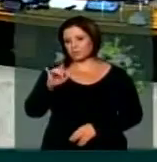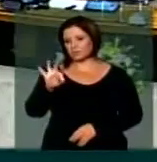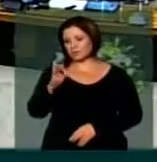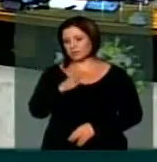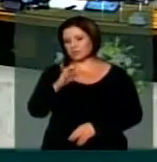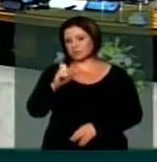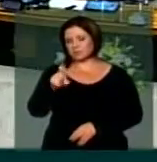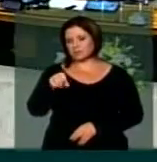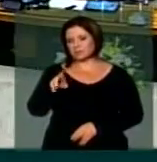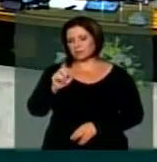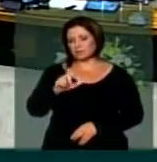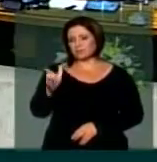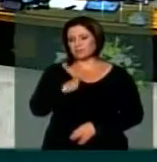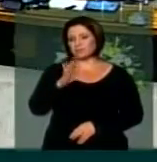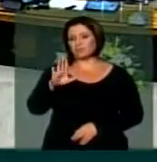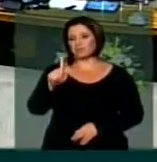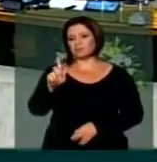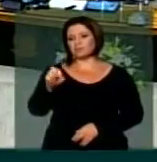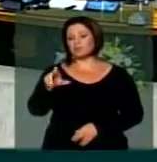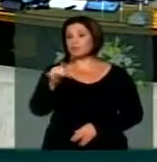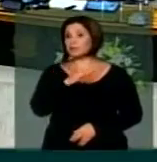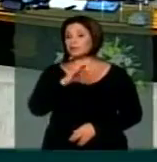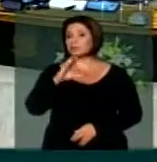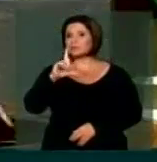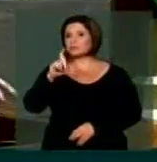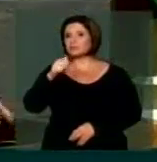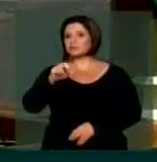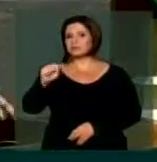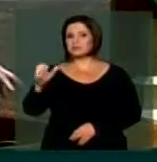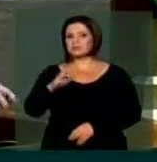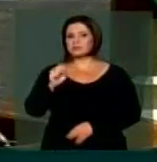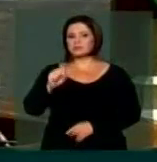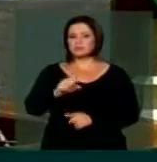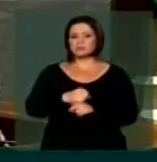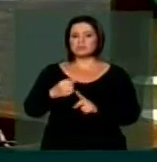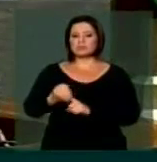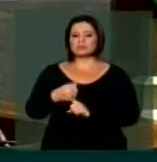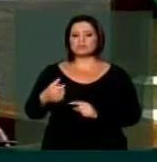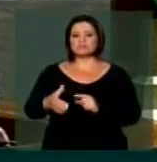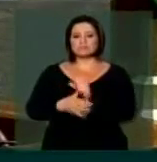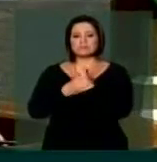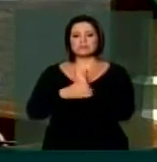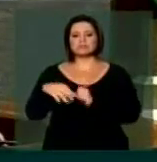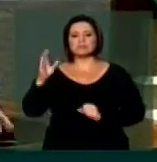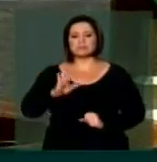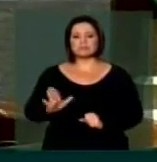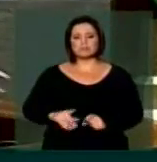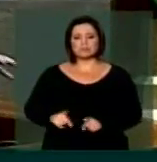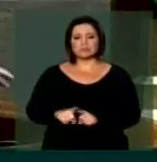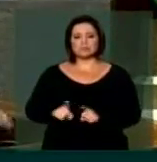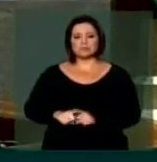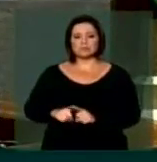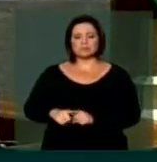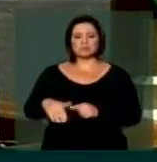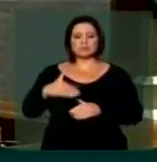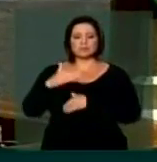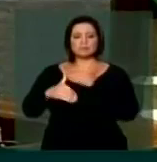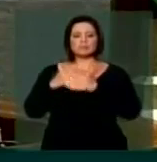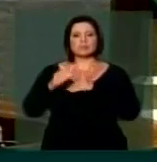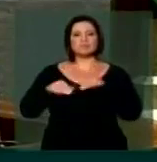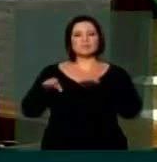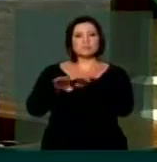de gênero ou de classe social, porque nós precisamos garantir que esse Brasil seja isonômico no